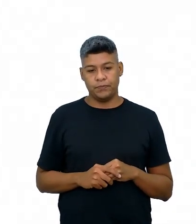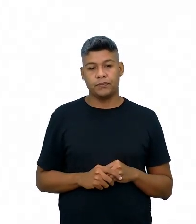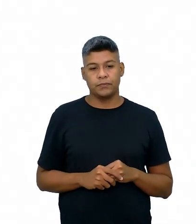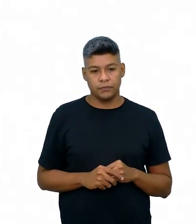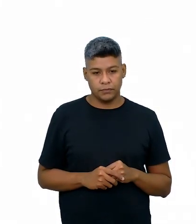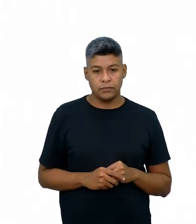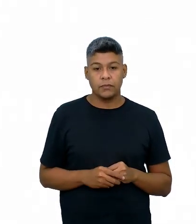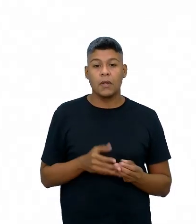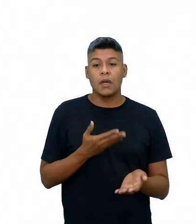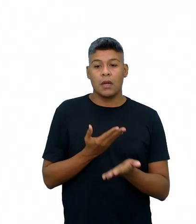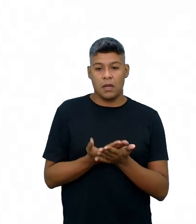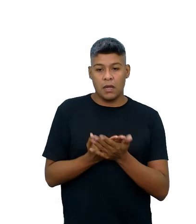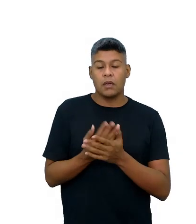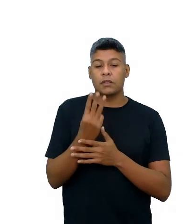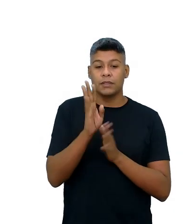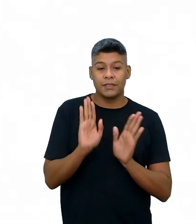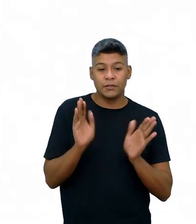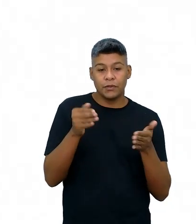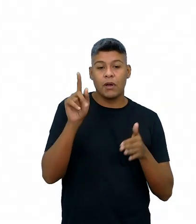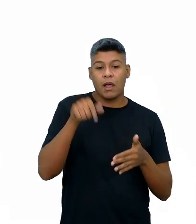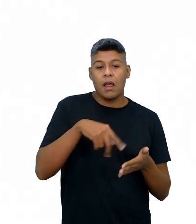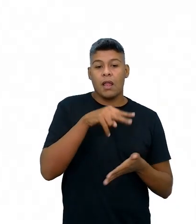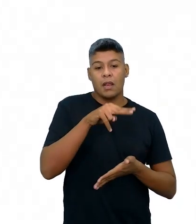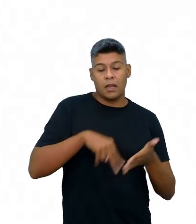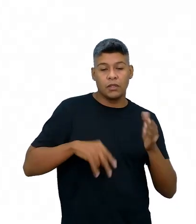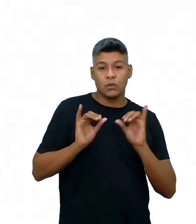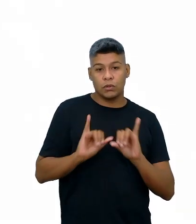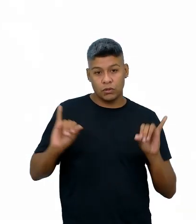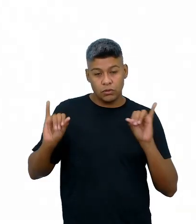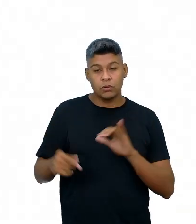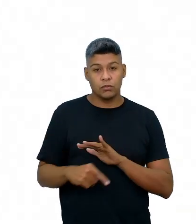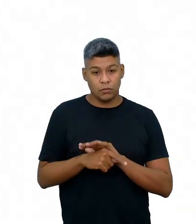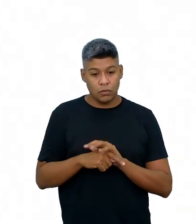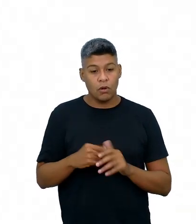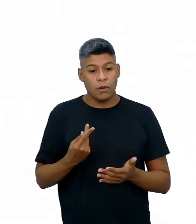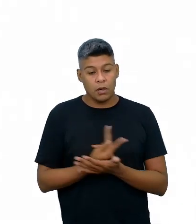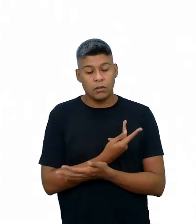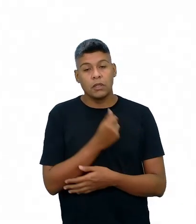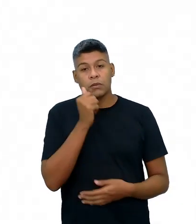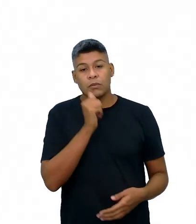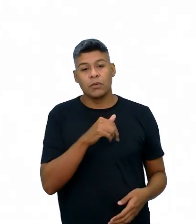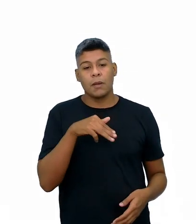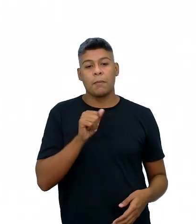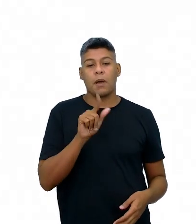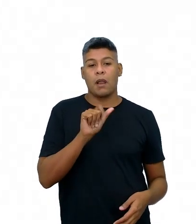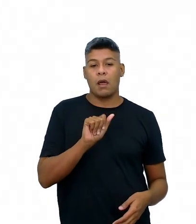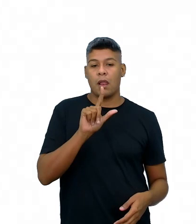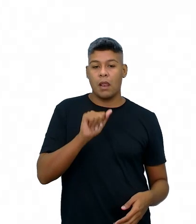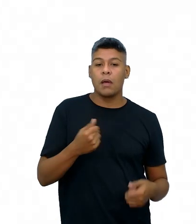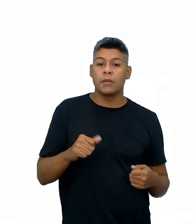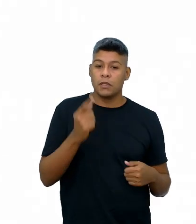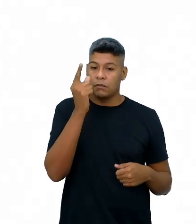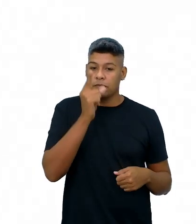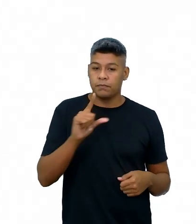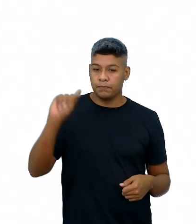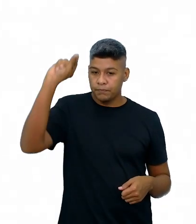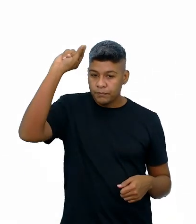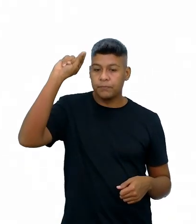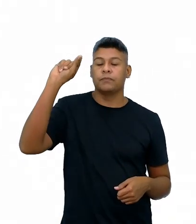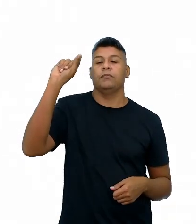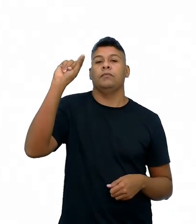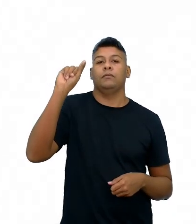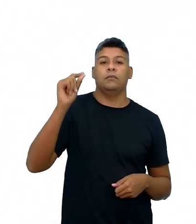Na aula 3, o foco é a leitura da notícia que aborda o caso da Malala, né? A jovem que precisou fugir do Talibã,